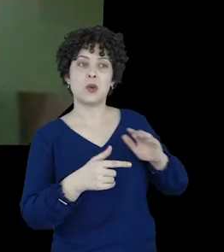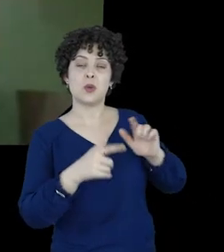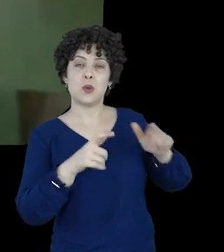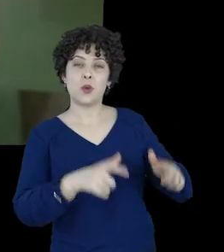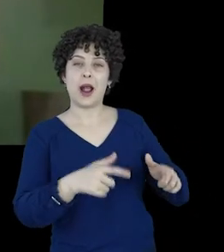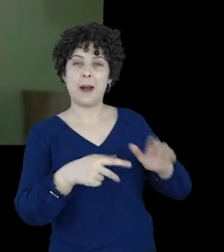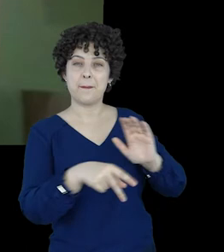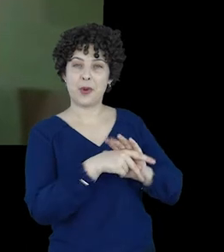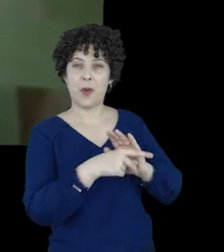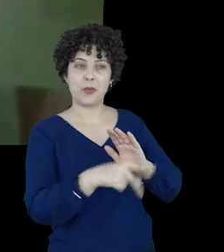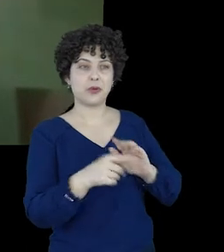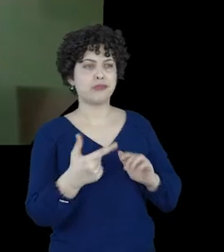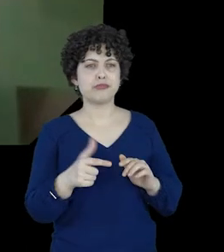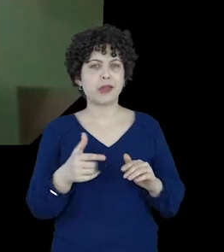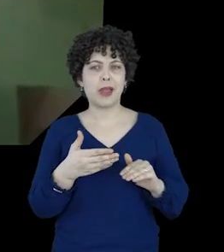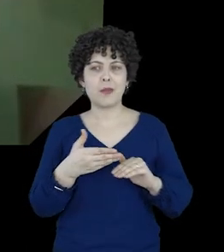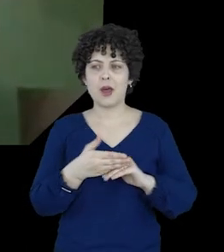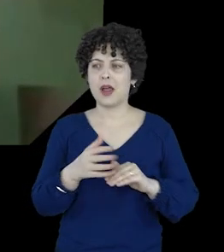espaço.